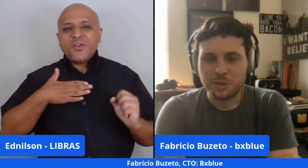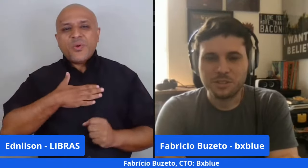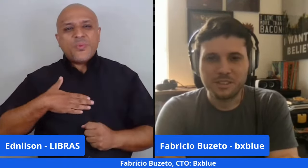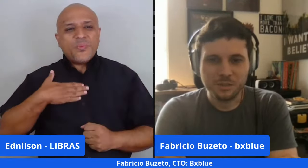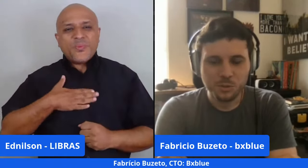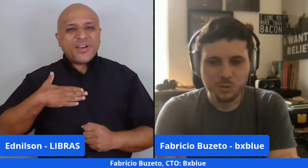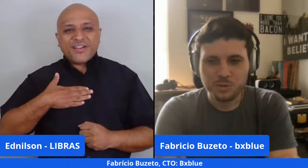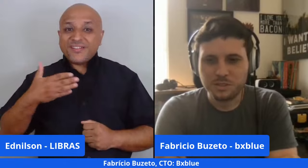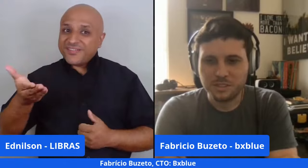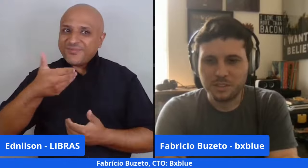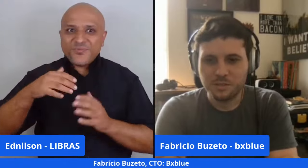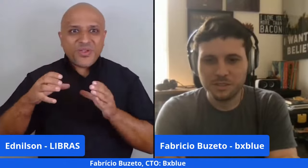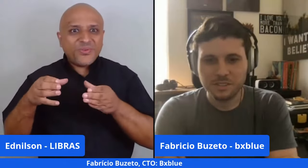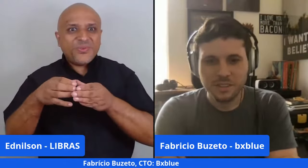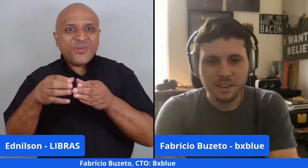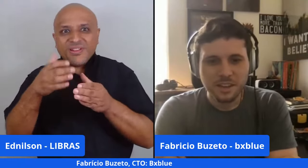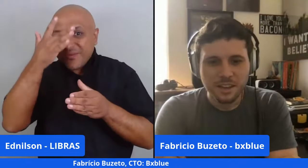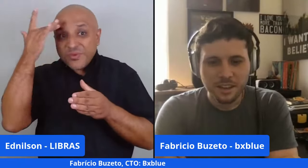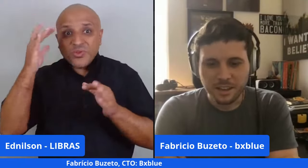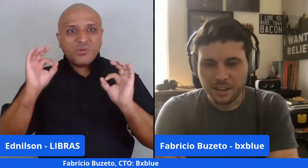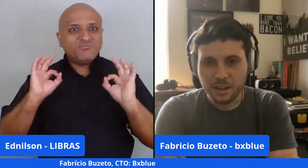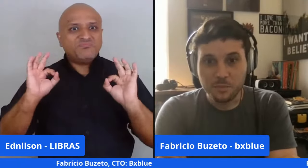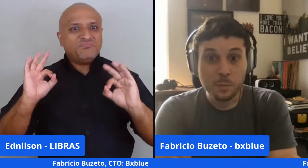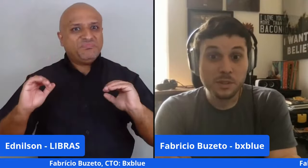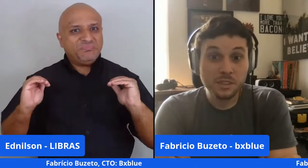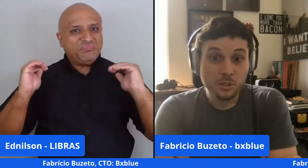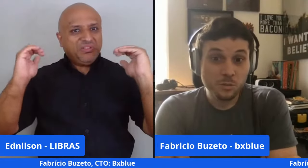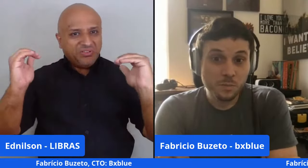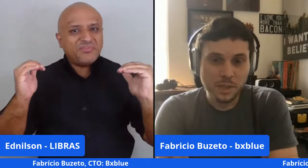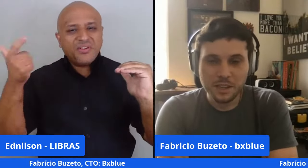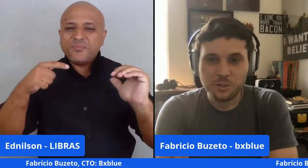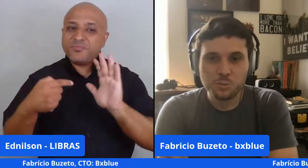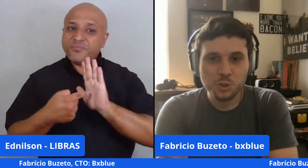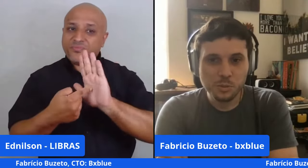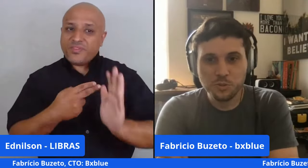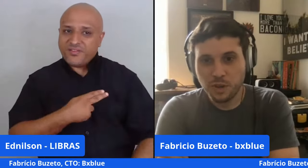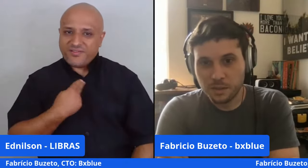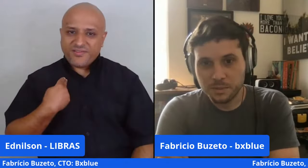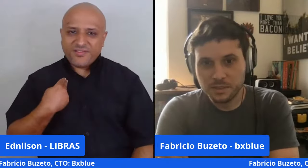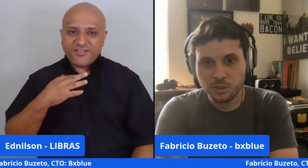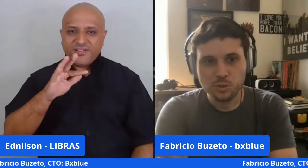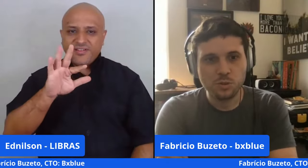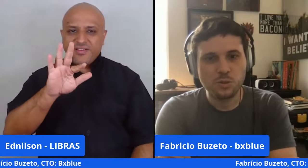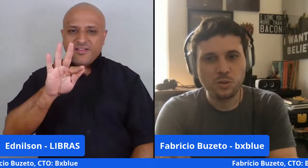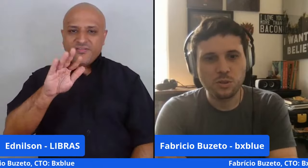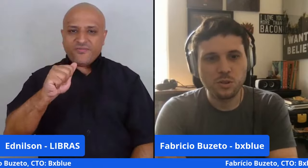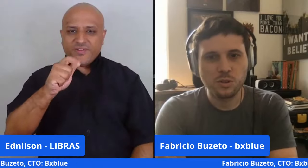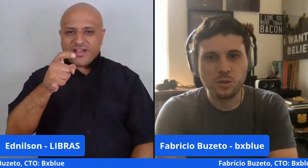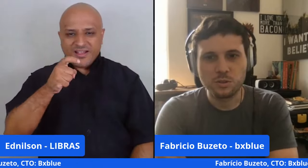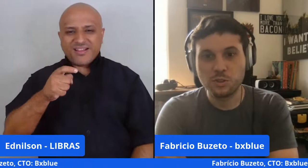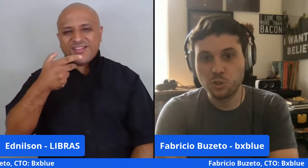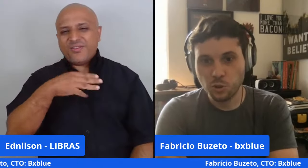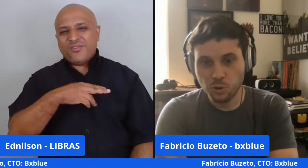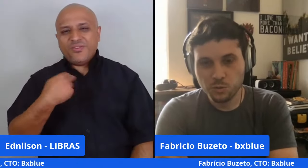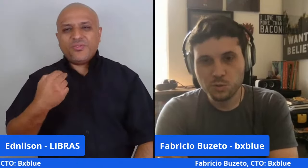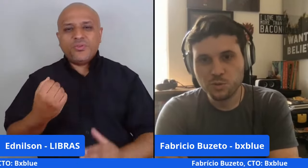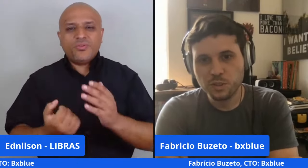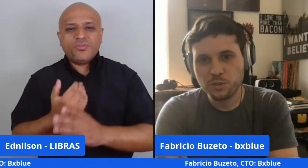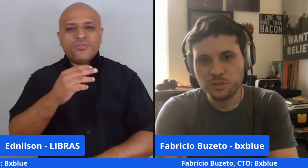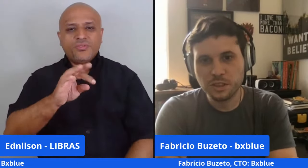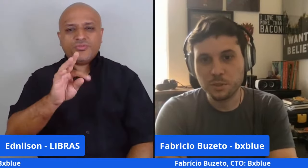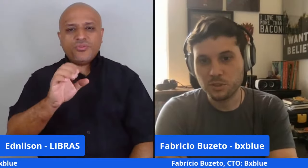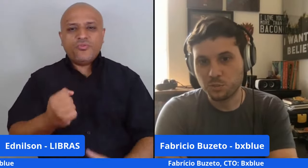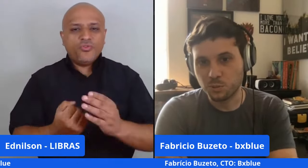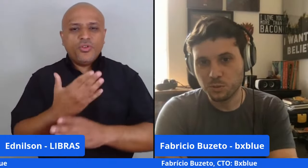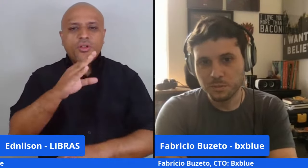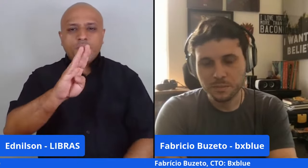estar em meio a tantas pessoas incríveis. Me apresentando. Todo mundo me chama de Fabs. Eu sou CTO e um dos